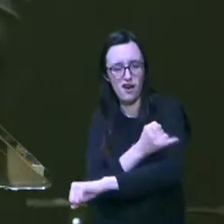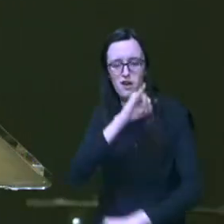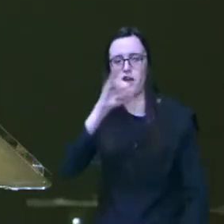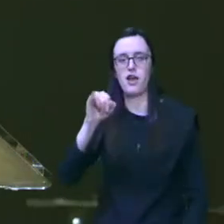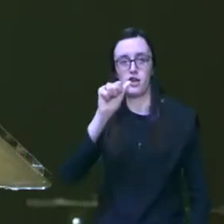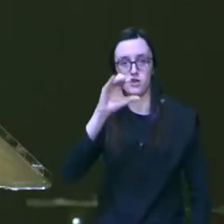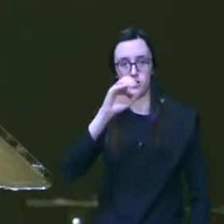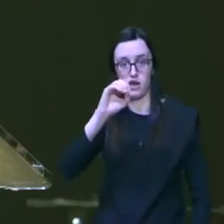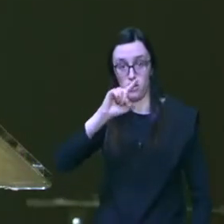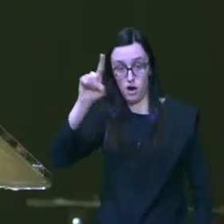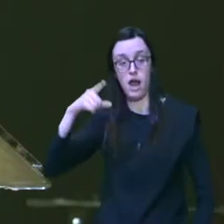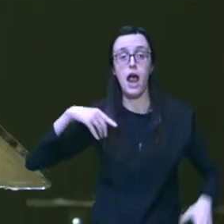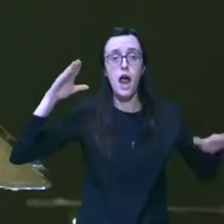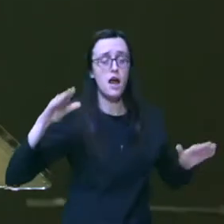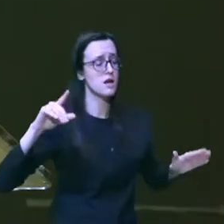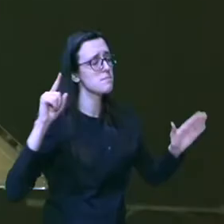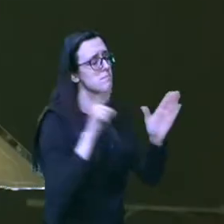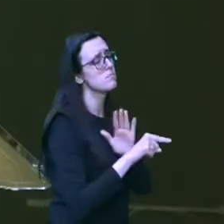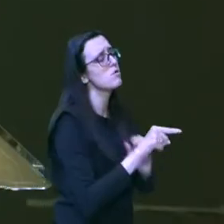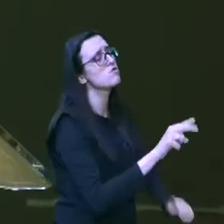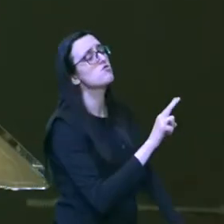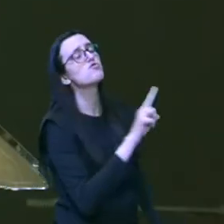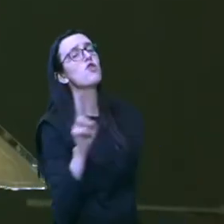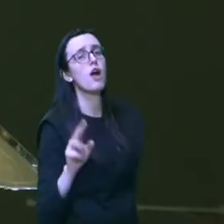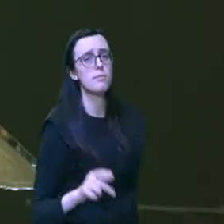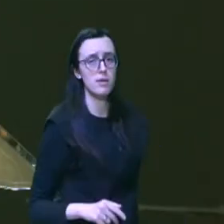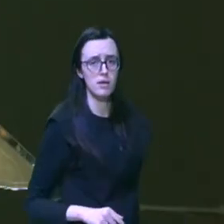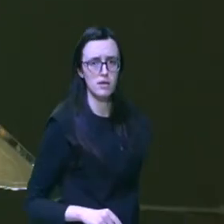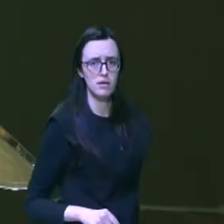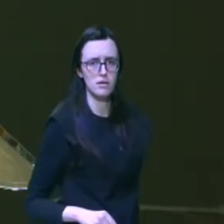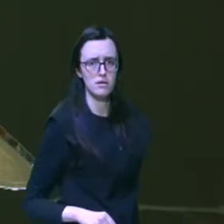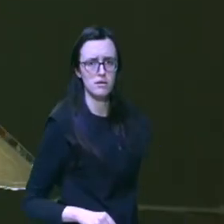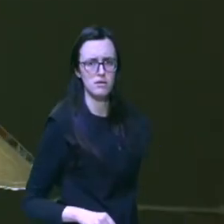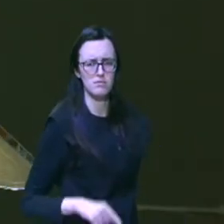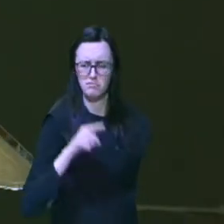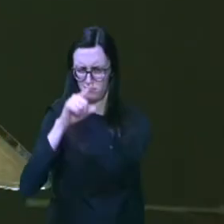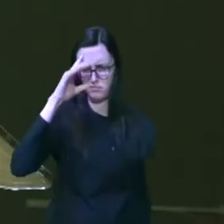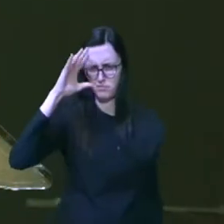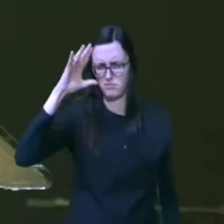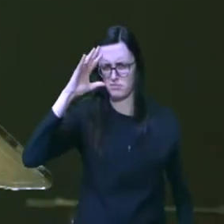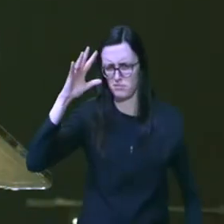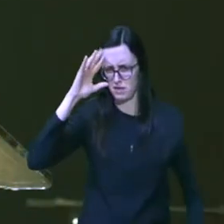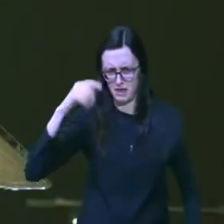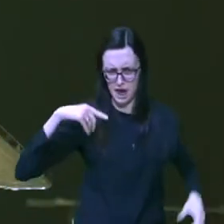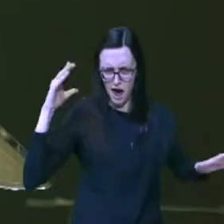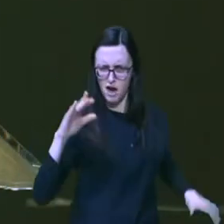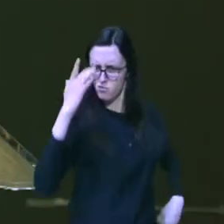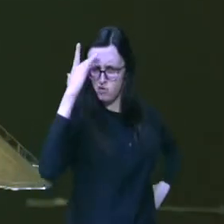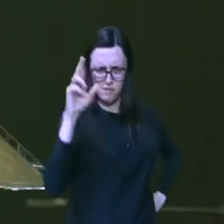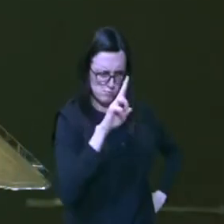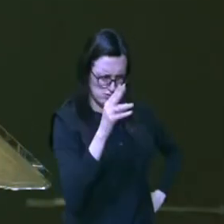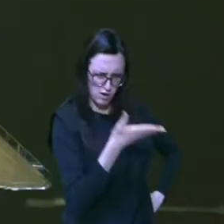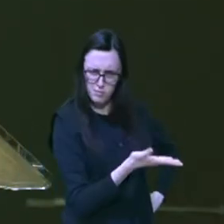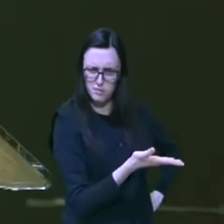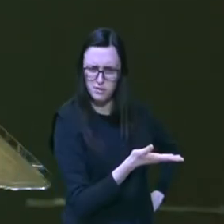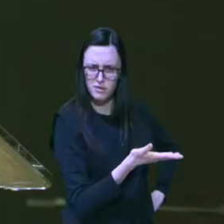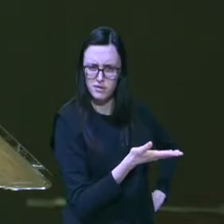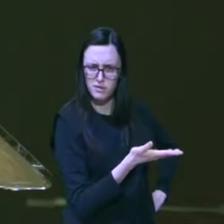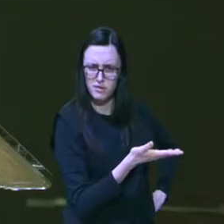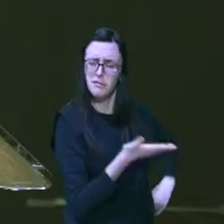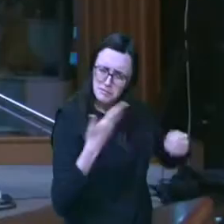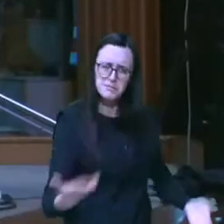anjo pergunta qual o seu nome? e se para para pensar você acha que aquele anjo não sabia qual era o nome de Jacó?